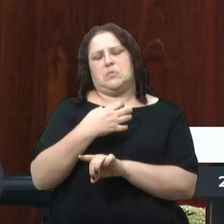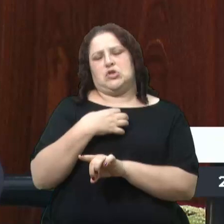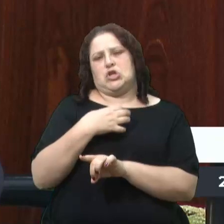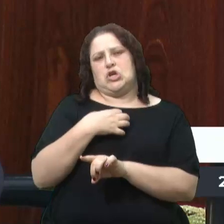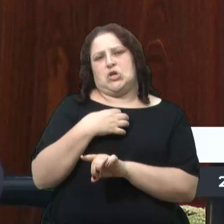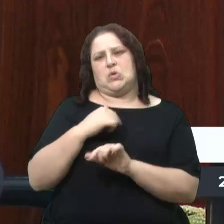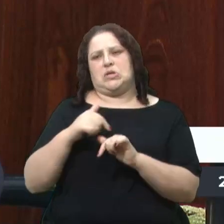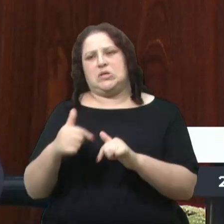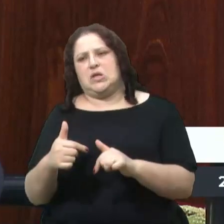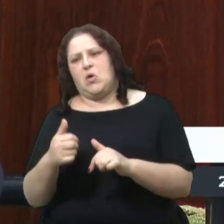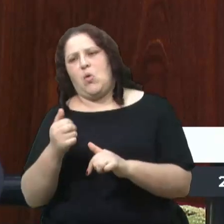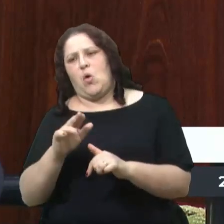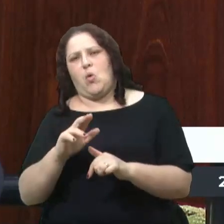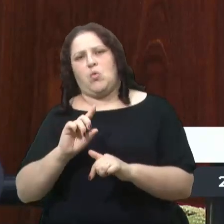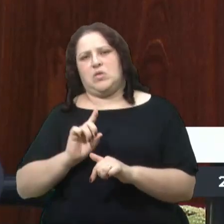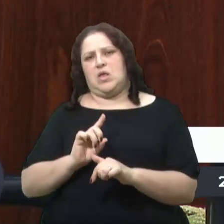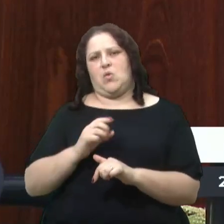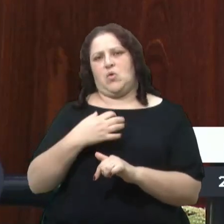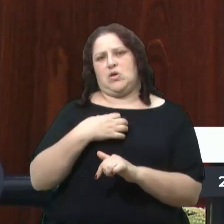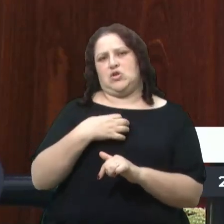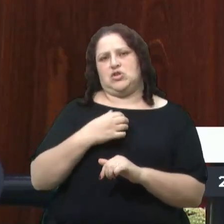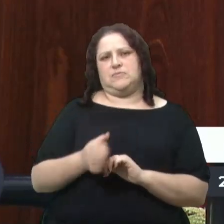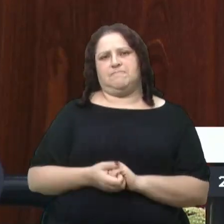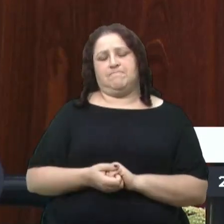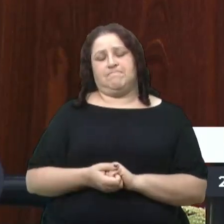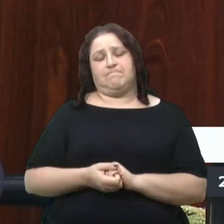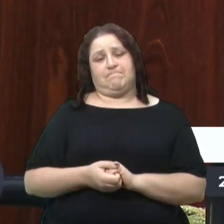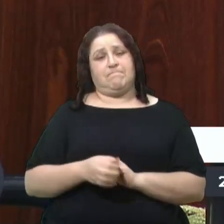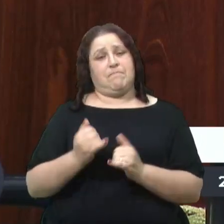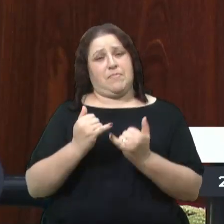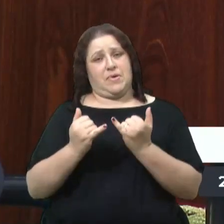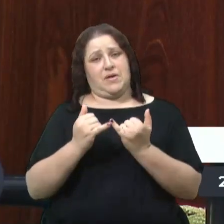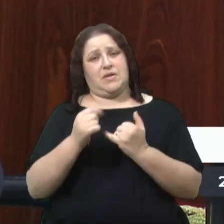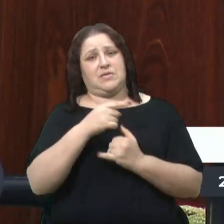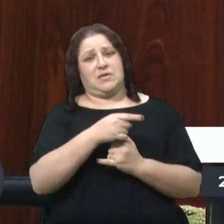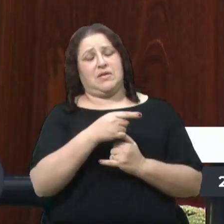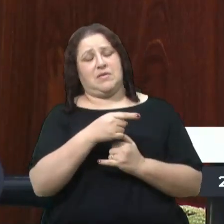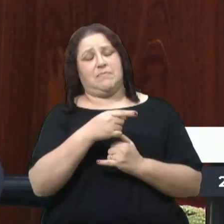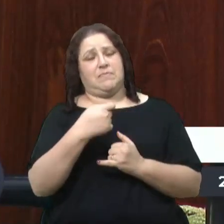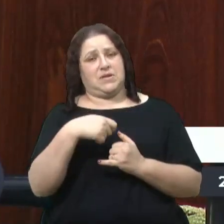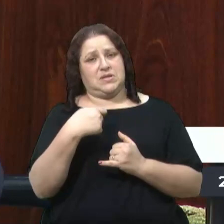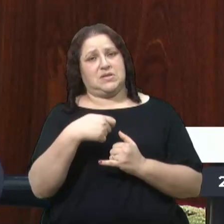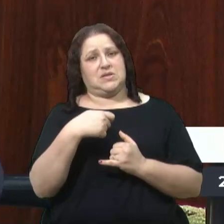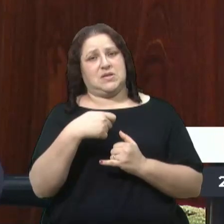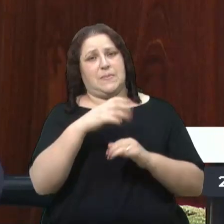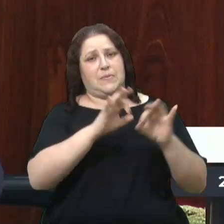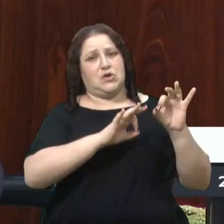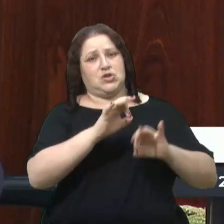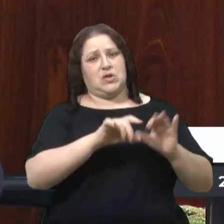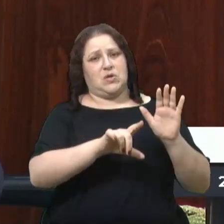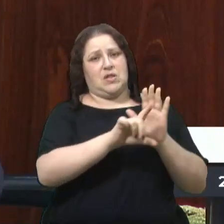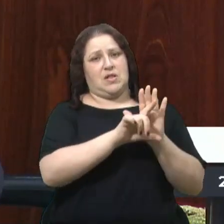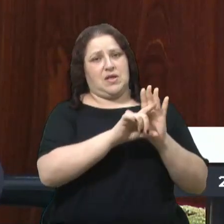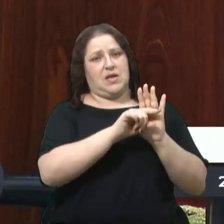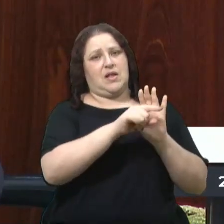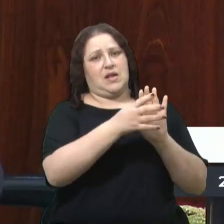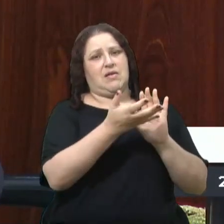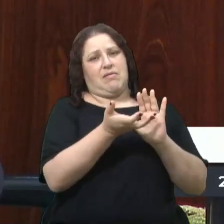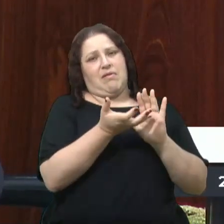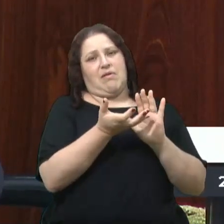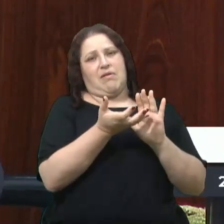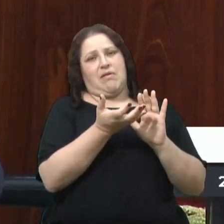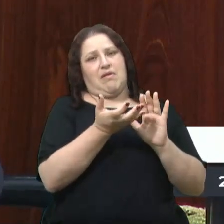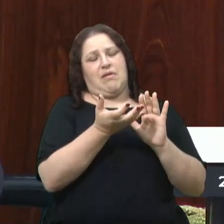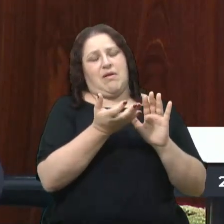parece que o prefeito deveria se preocupar mais em mandar os projetos de lei que ele quer ser aprovados, de forma adequada, para eles não serem